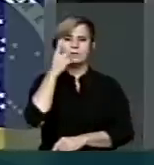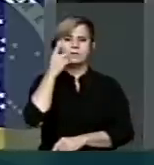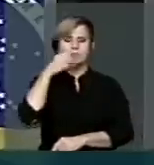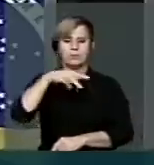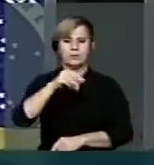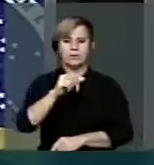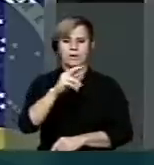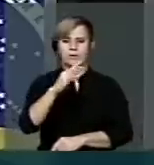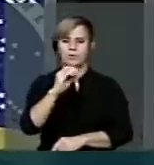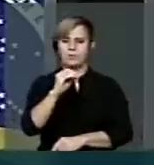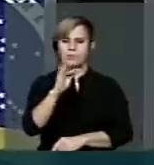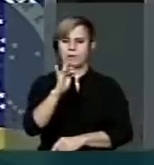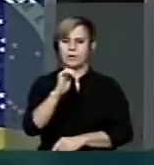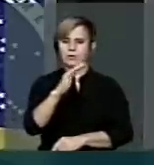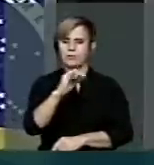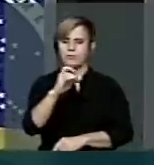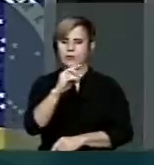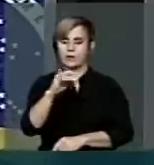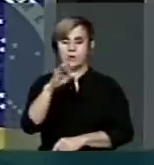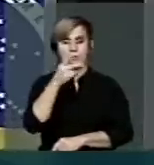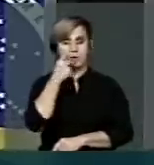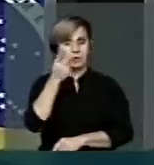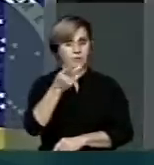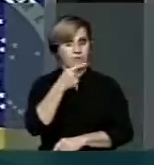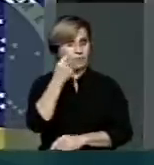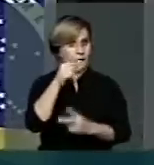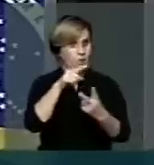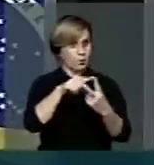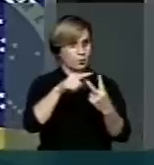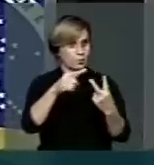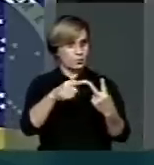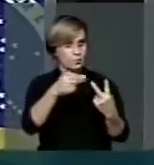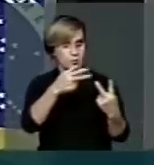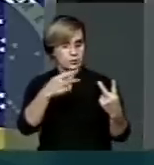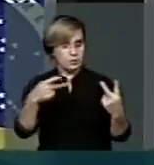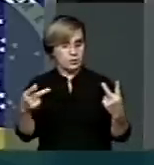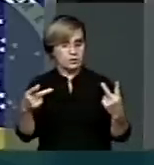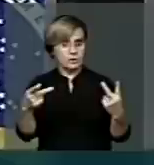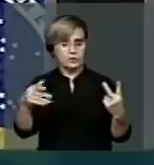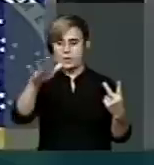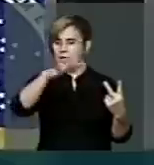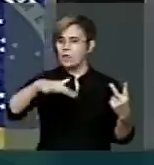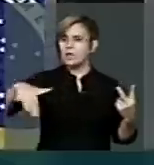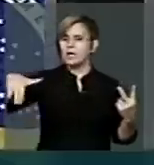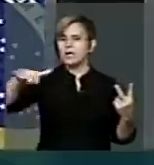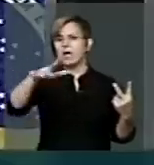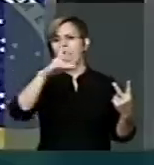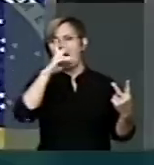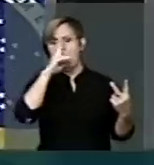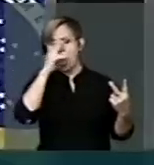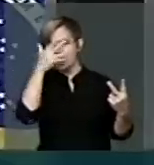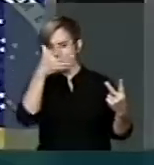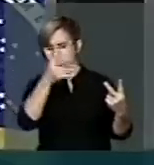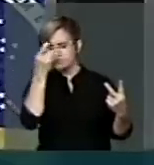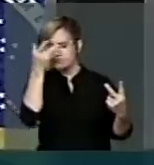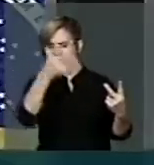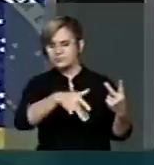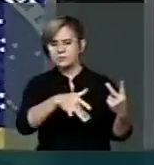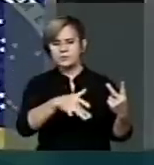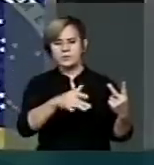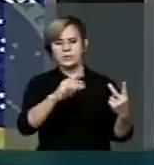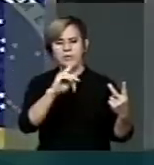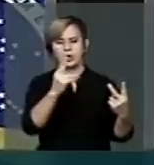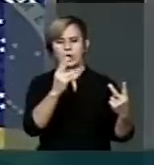Feliciano, as quais foram consideradas homofóbicas ou racistas. Manifestações